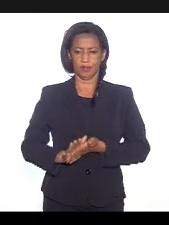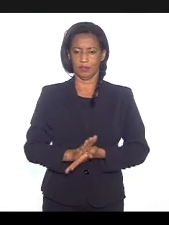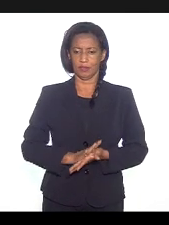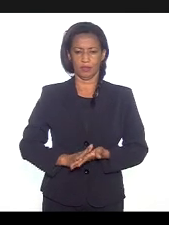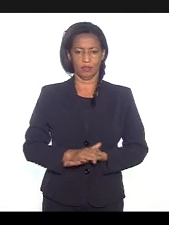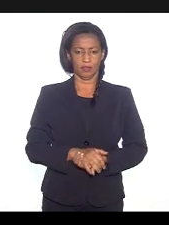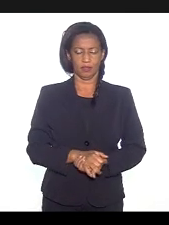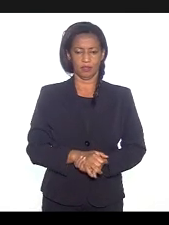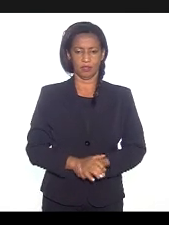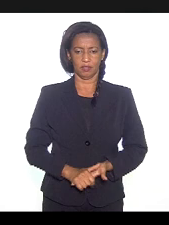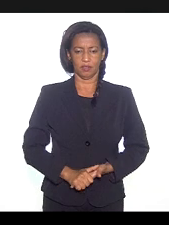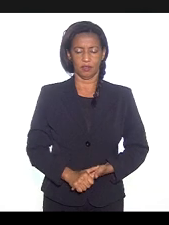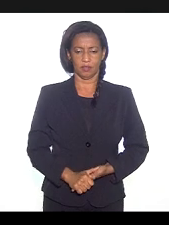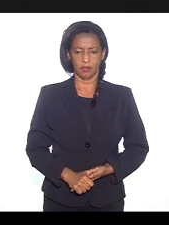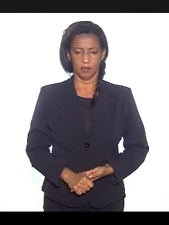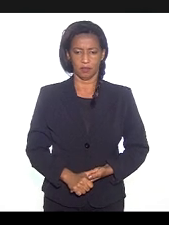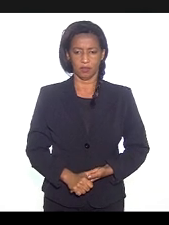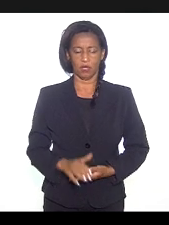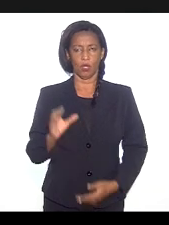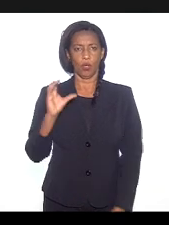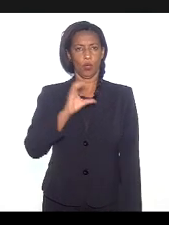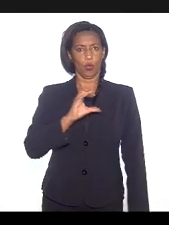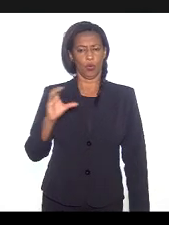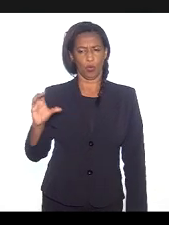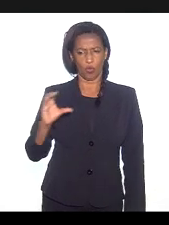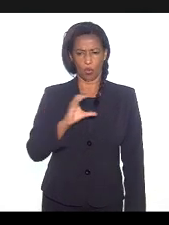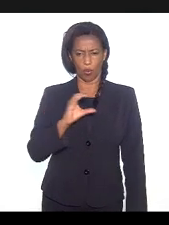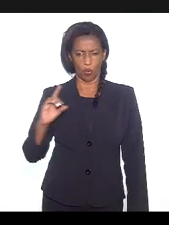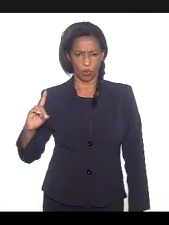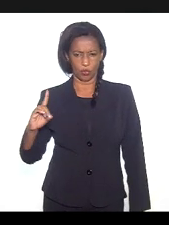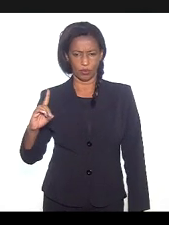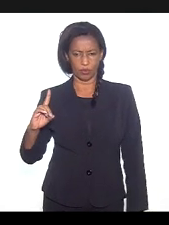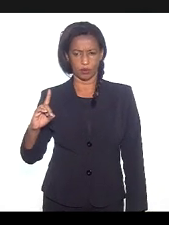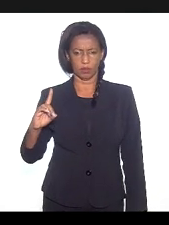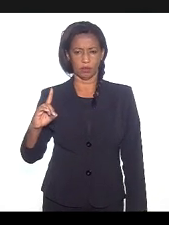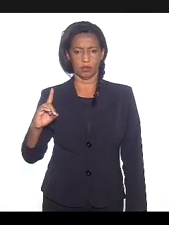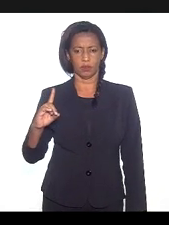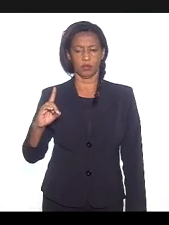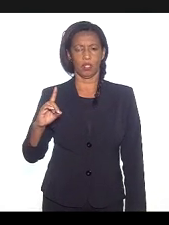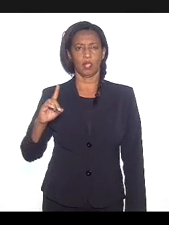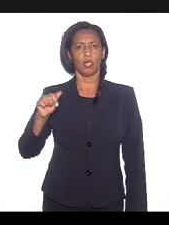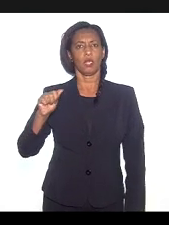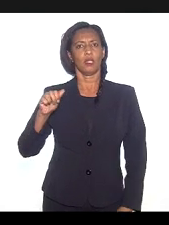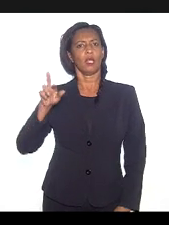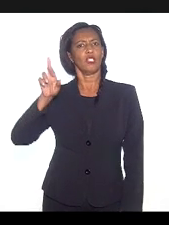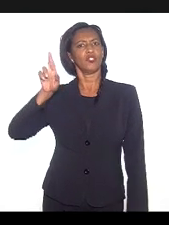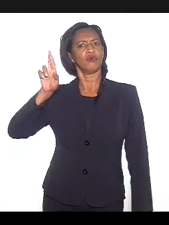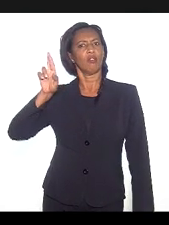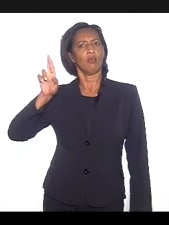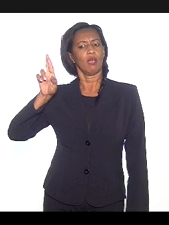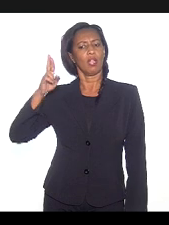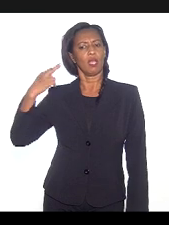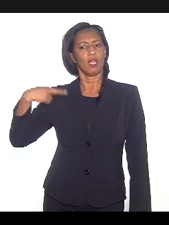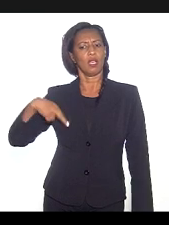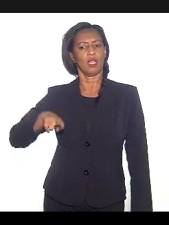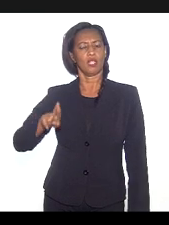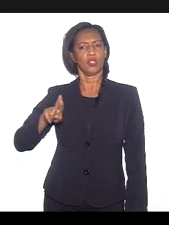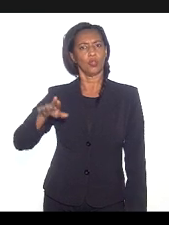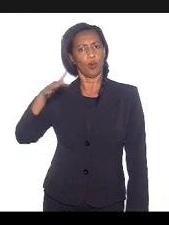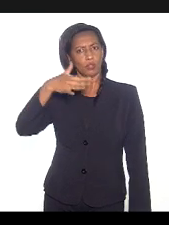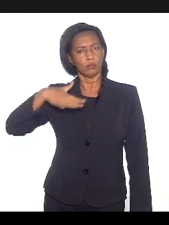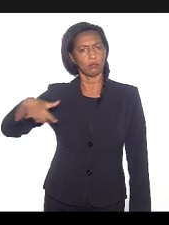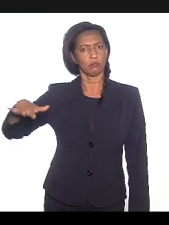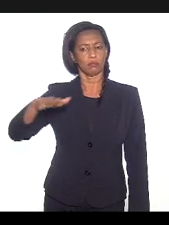Mãe Nilce Naira, coordenadora da Rede Nacional de Regiões Afro-Brasileiras e Saúde, RENAF,